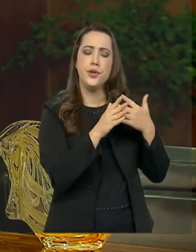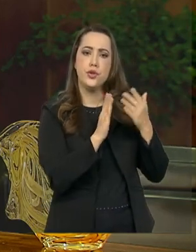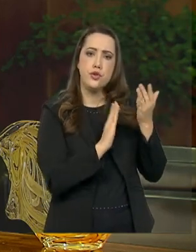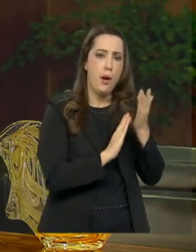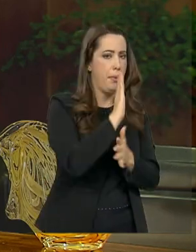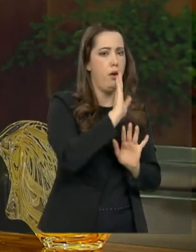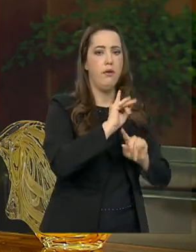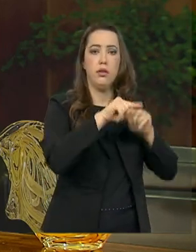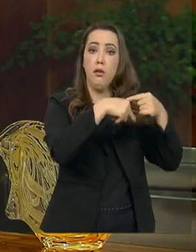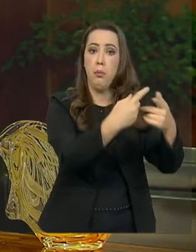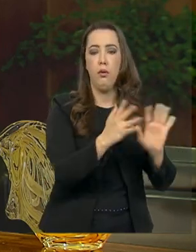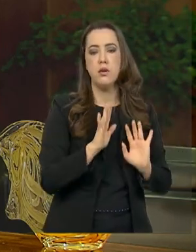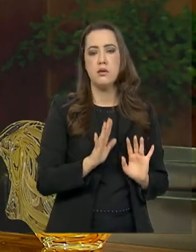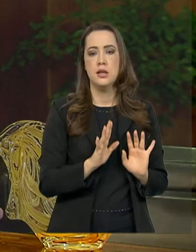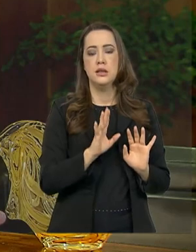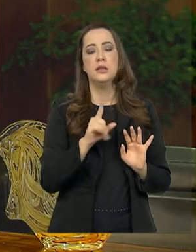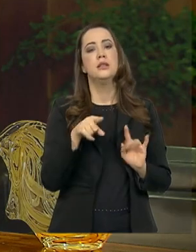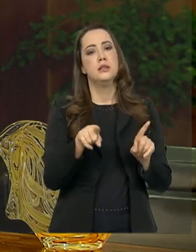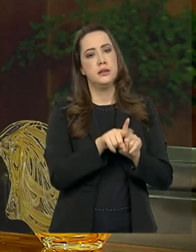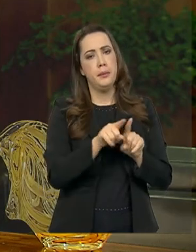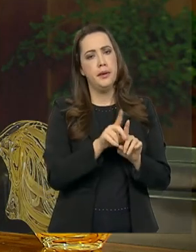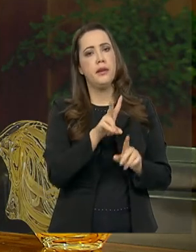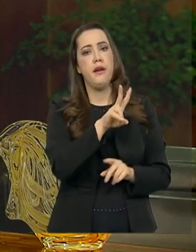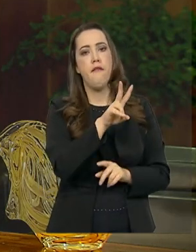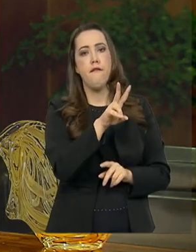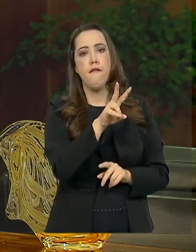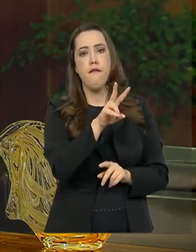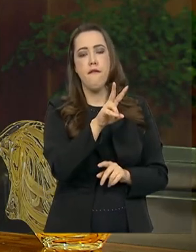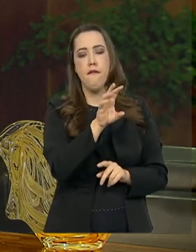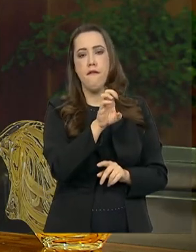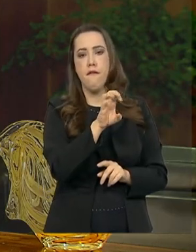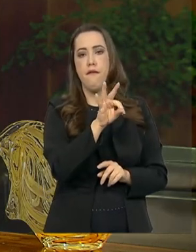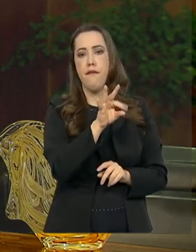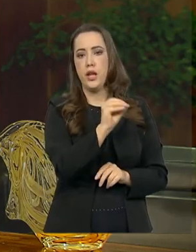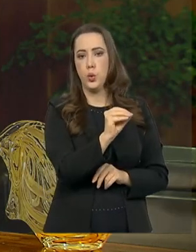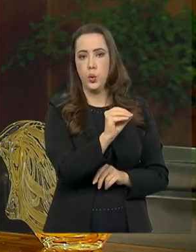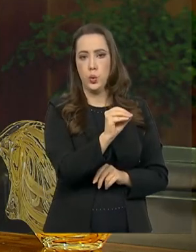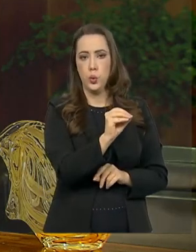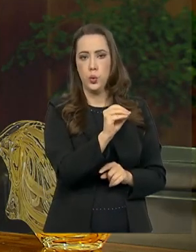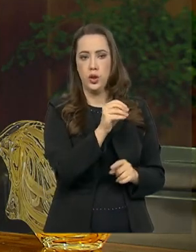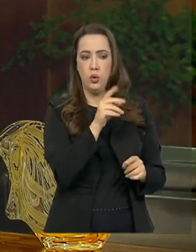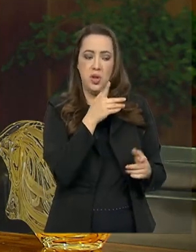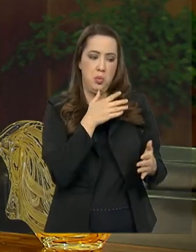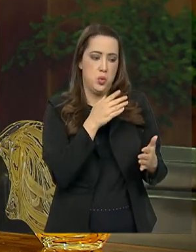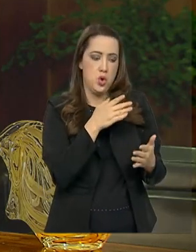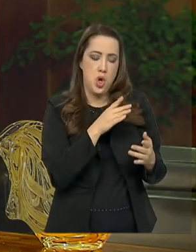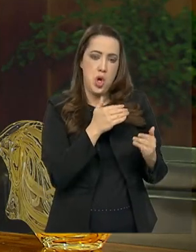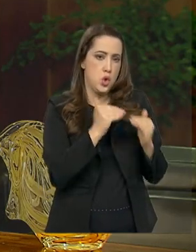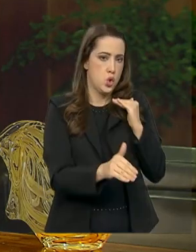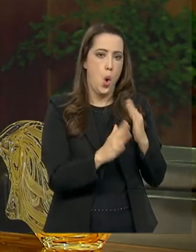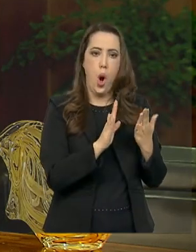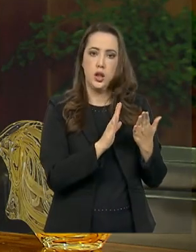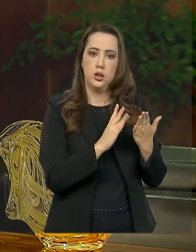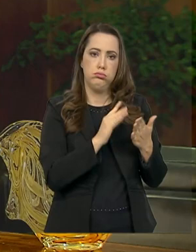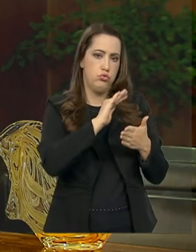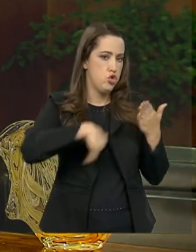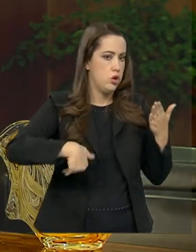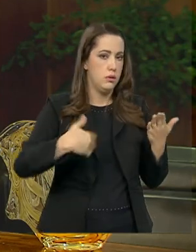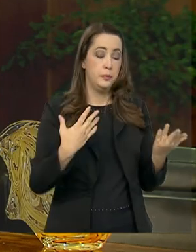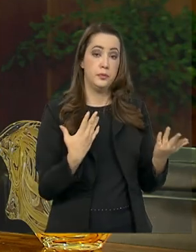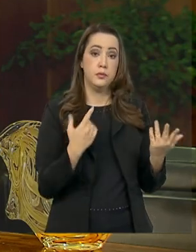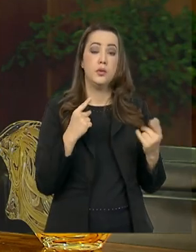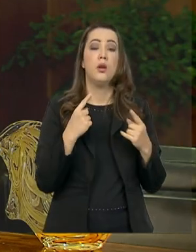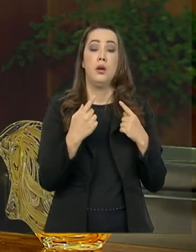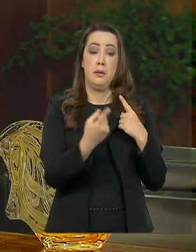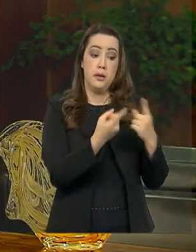diretamente. E a questão dos vetos, tanto de matérias que são iniciadas no executivo, deliberadas, debatidas e